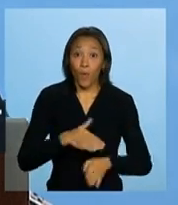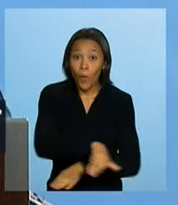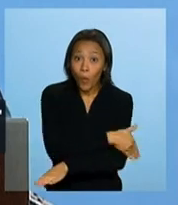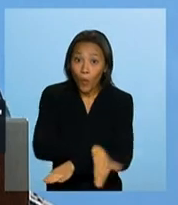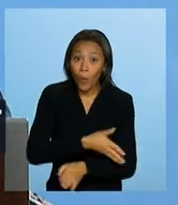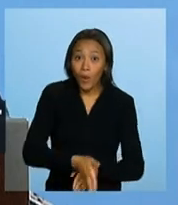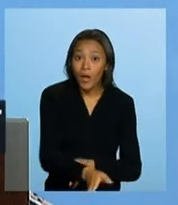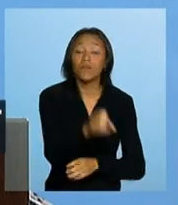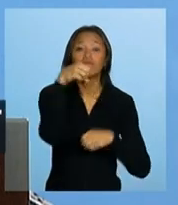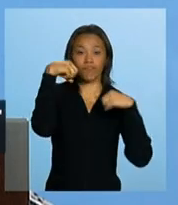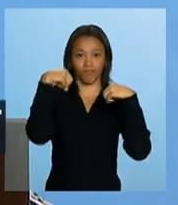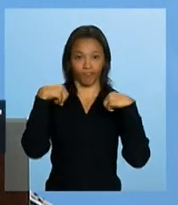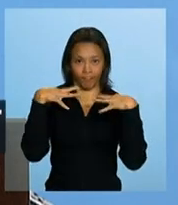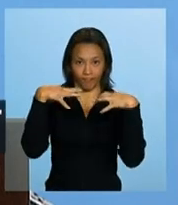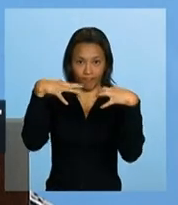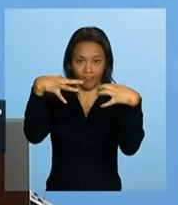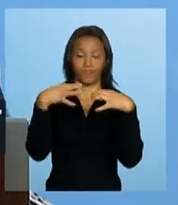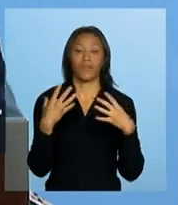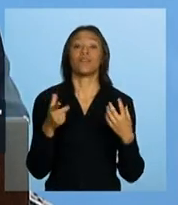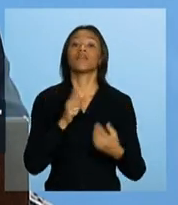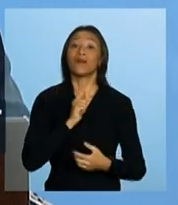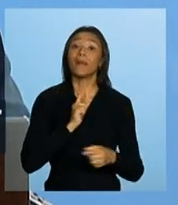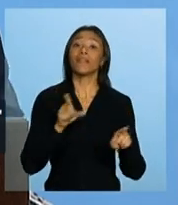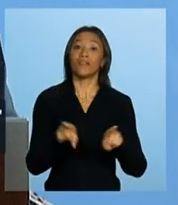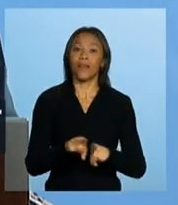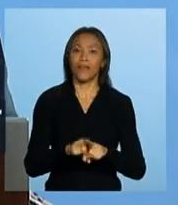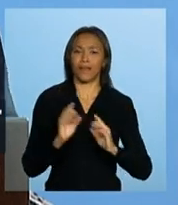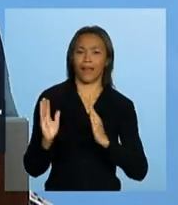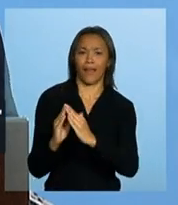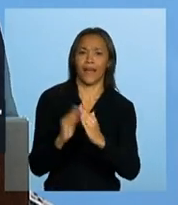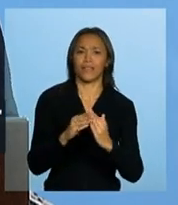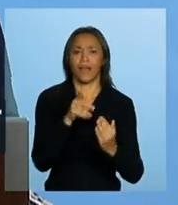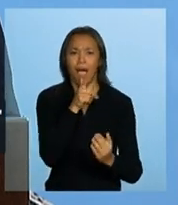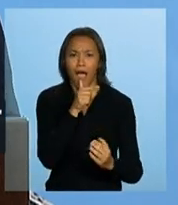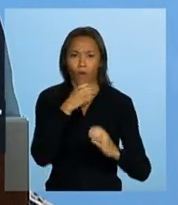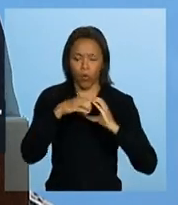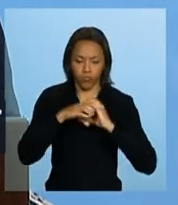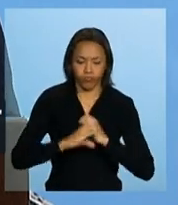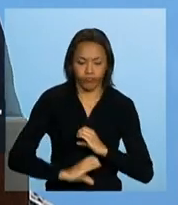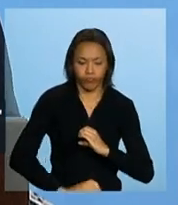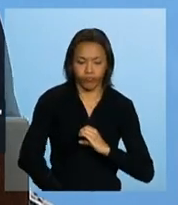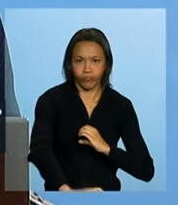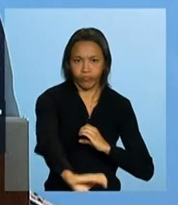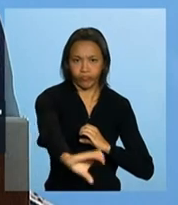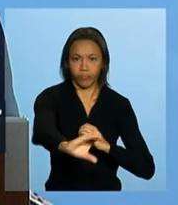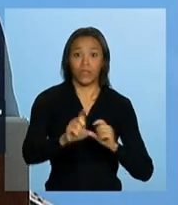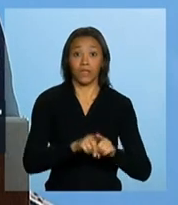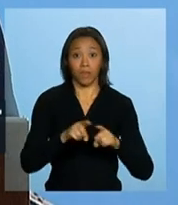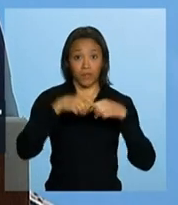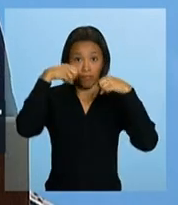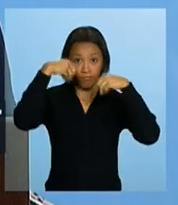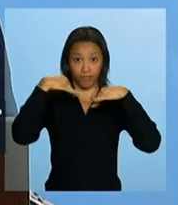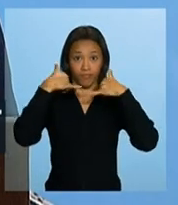iluminação pública e moradias com água, esgotamento sanitário e energia.